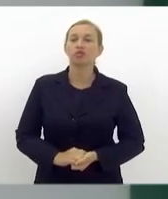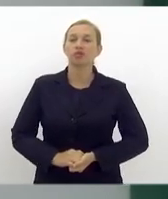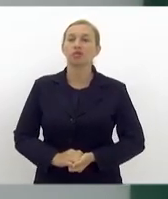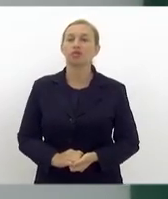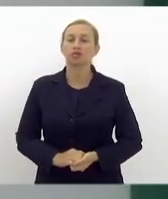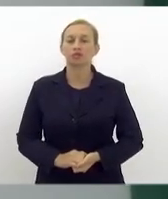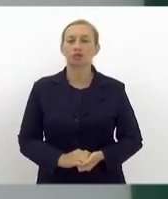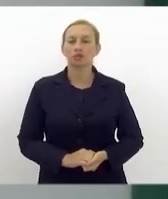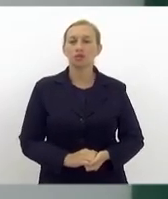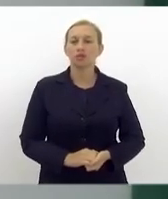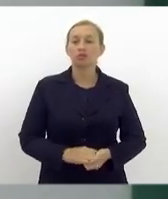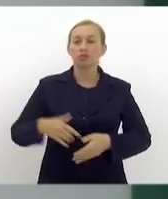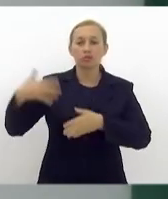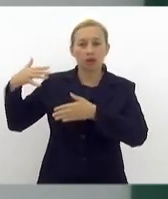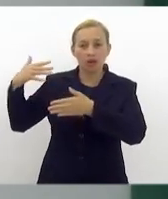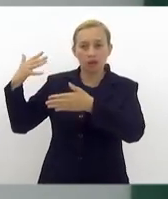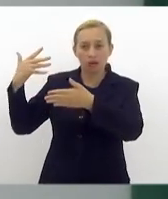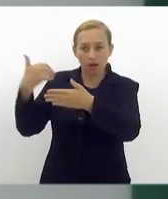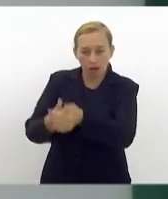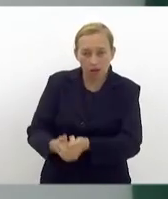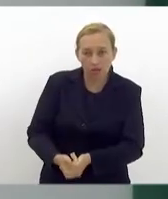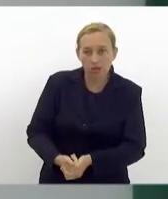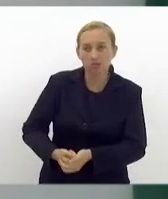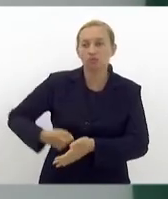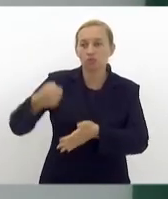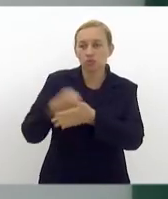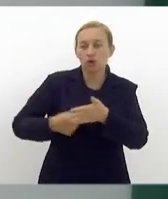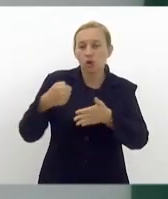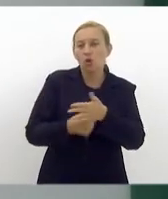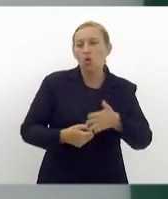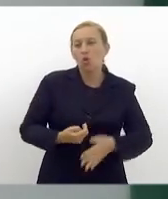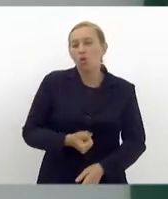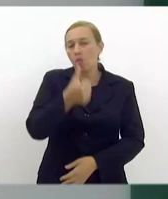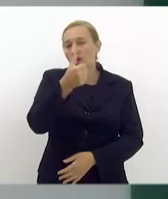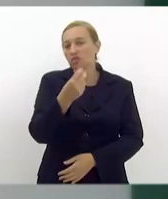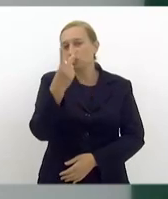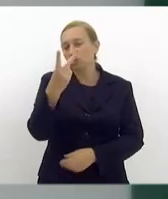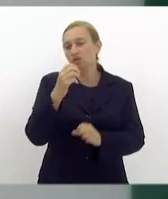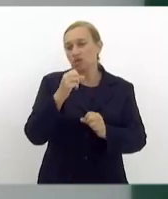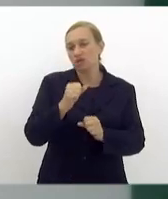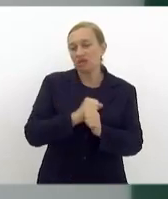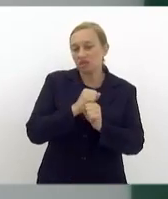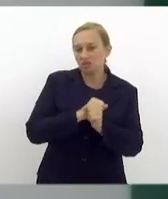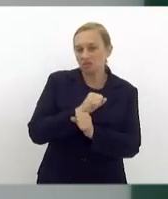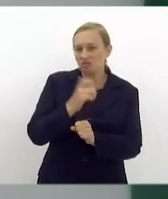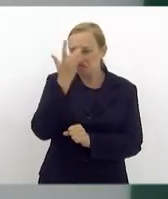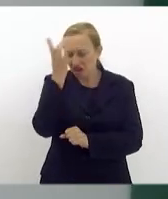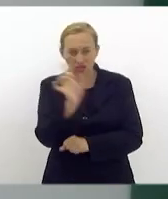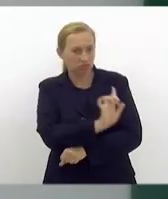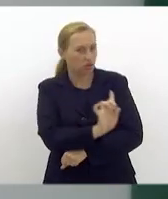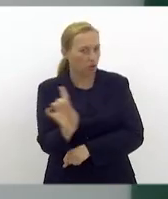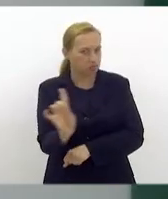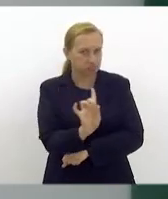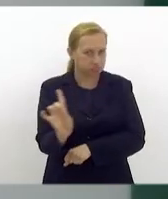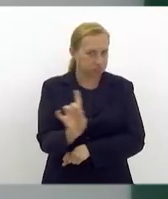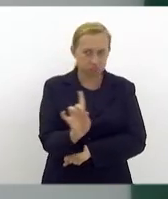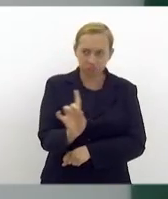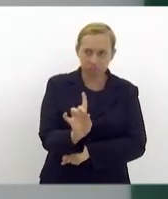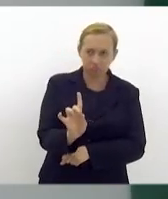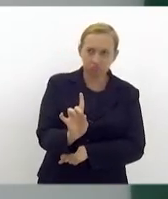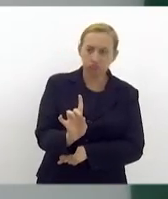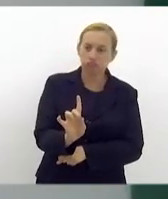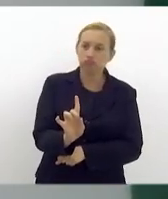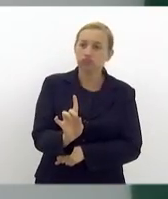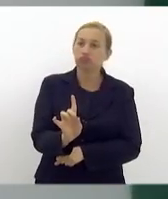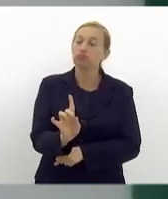foi uma longa batalha. Foram quase dois anos. Não foi fácil. E foi